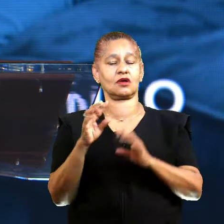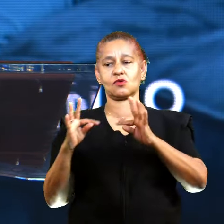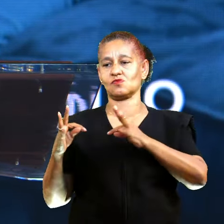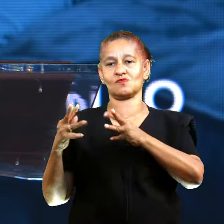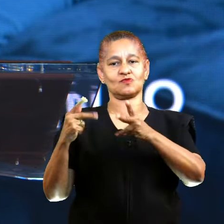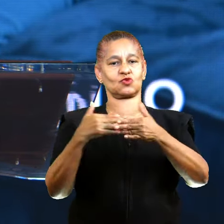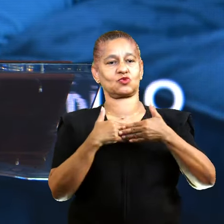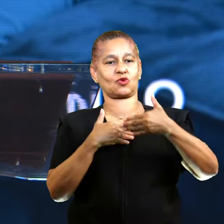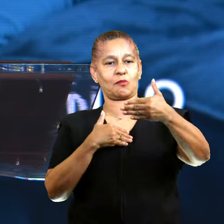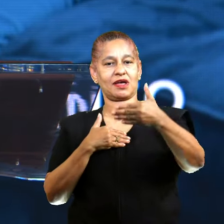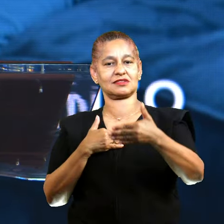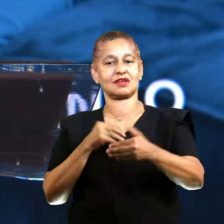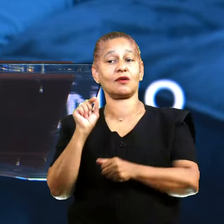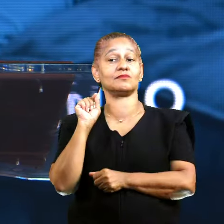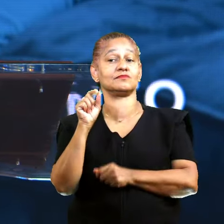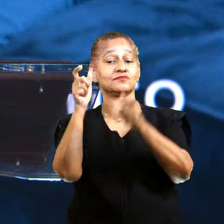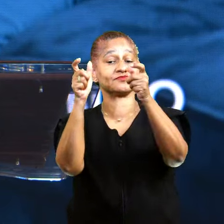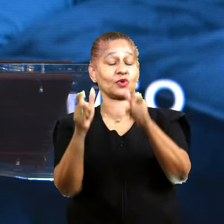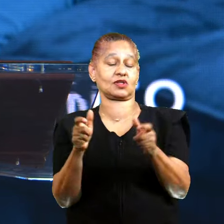começa na nossa casa.